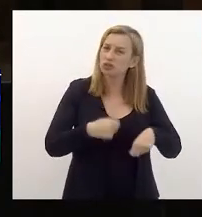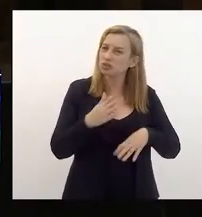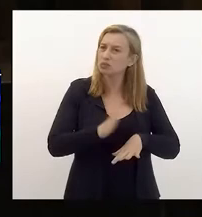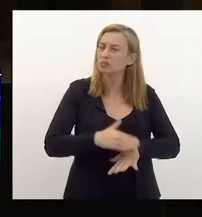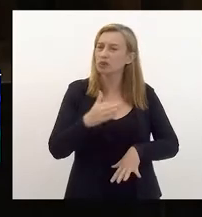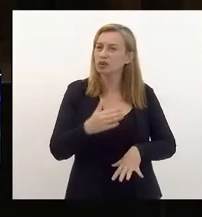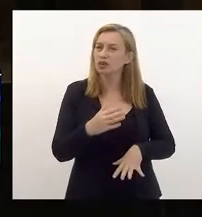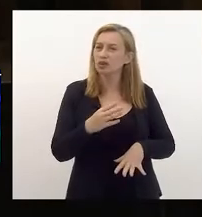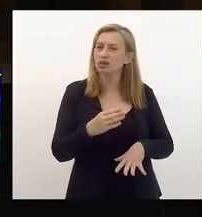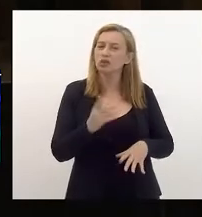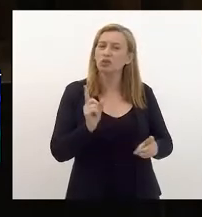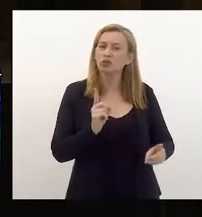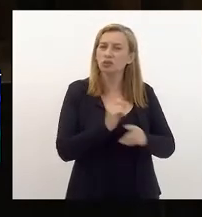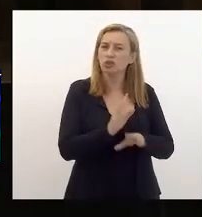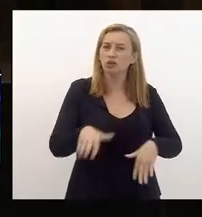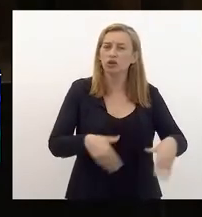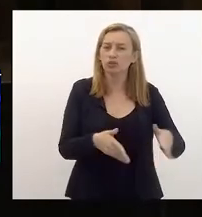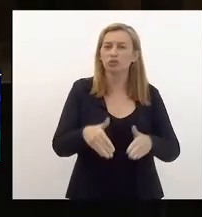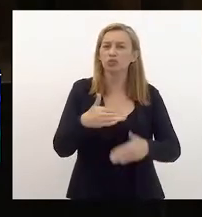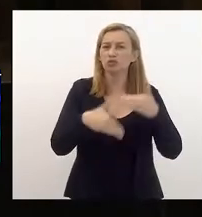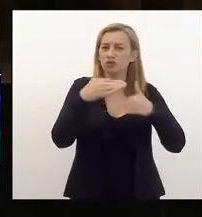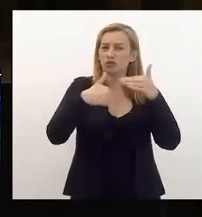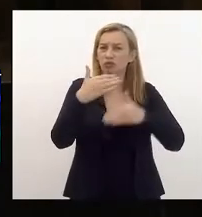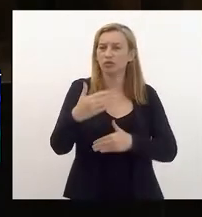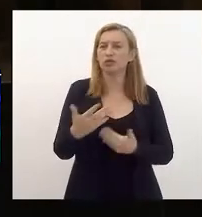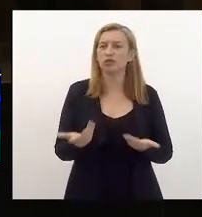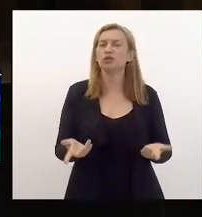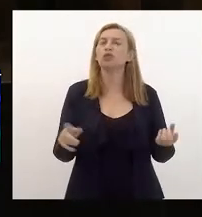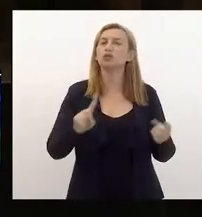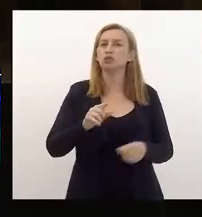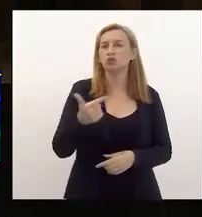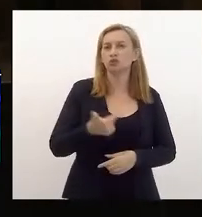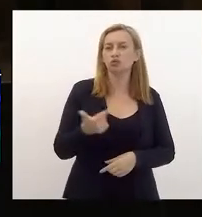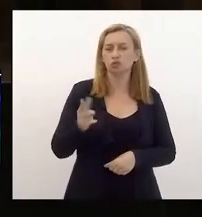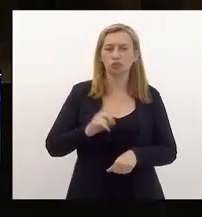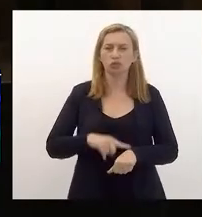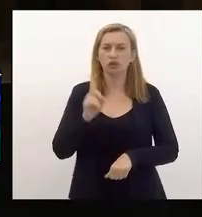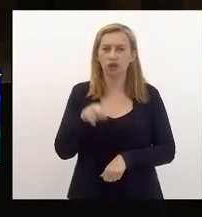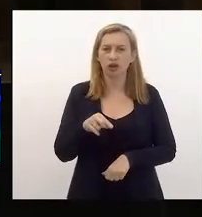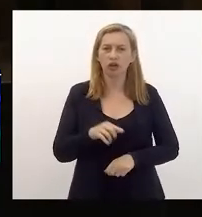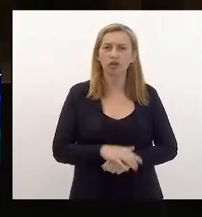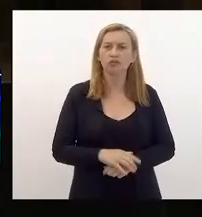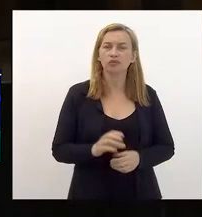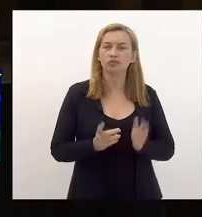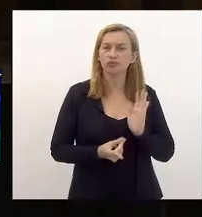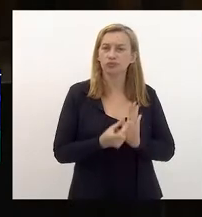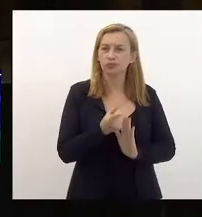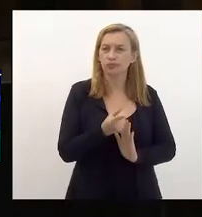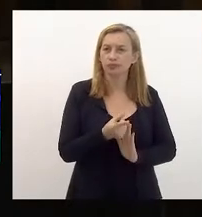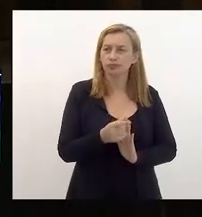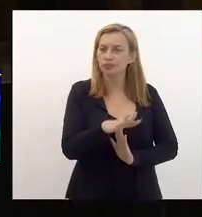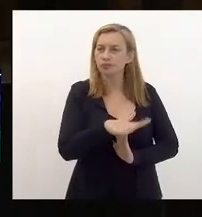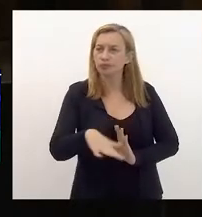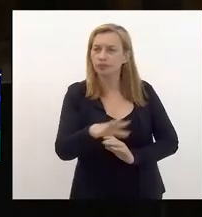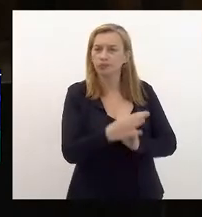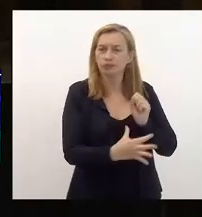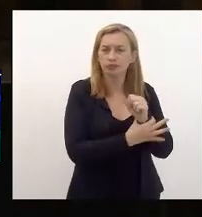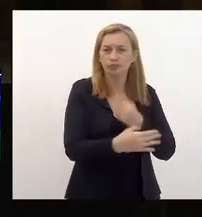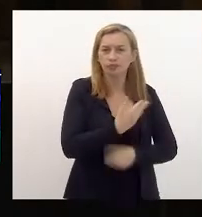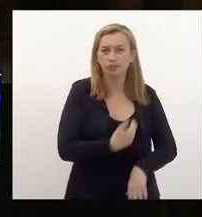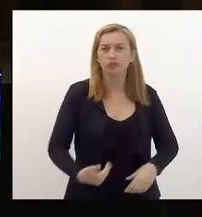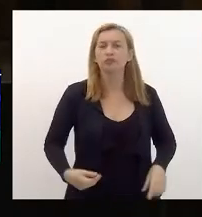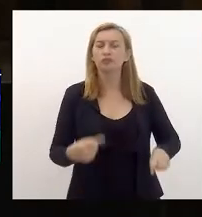reencontrar um caminho para o desenvolvimento. O segundo aspecto é a questão do orçamento na área da segurança pública.